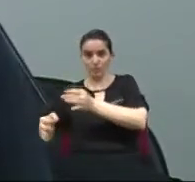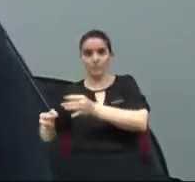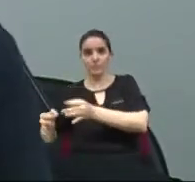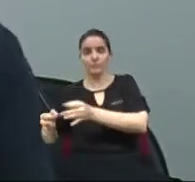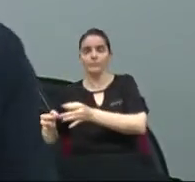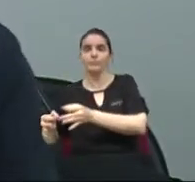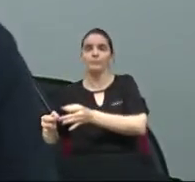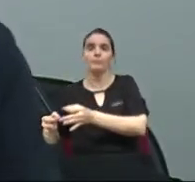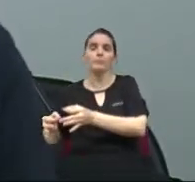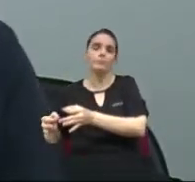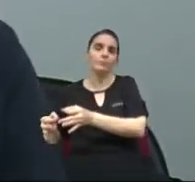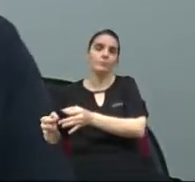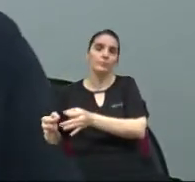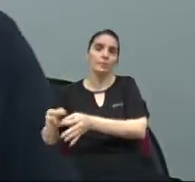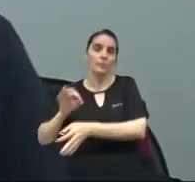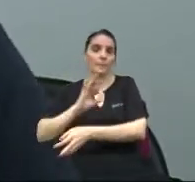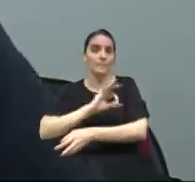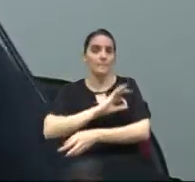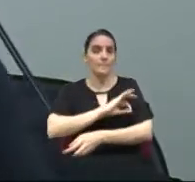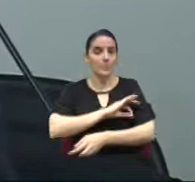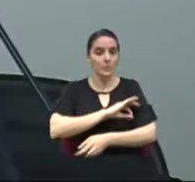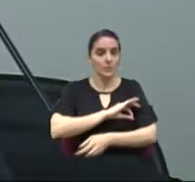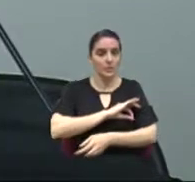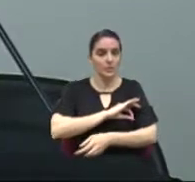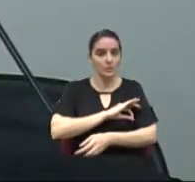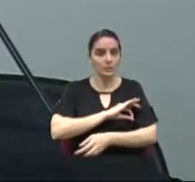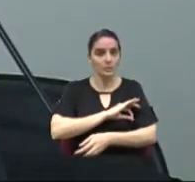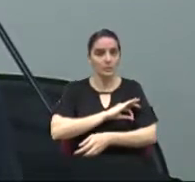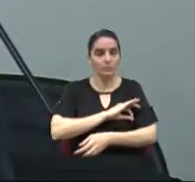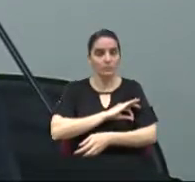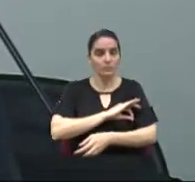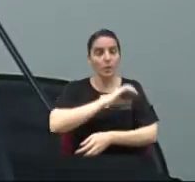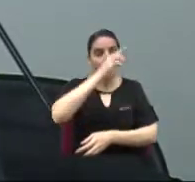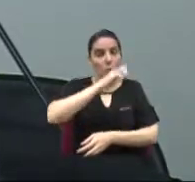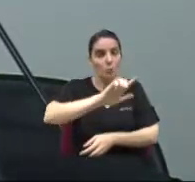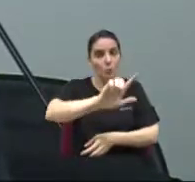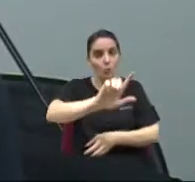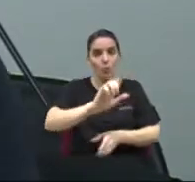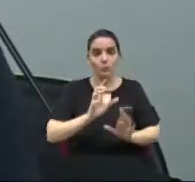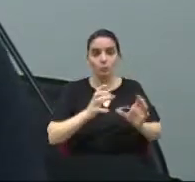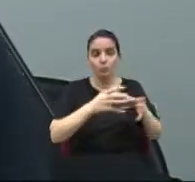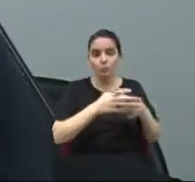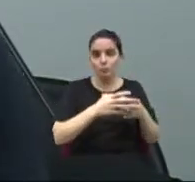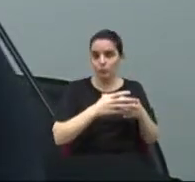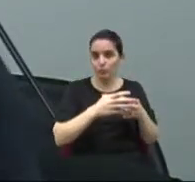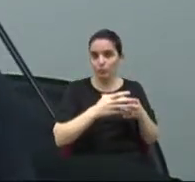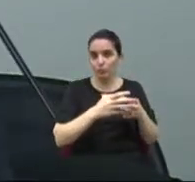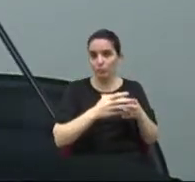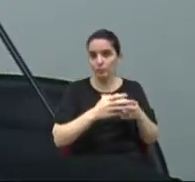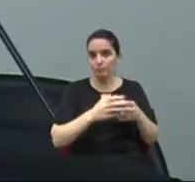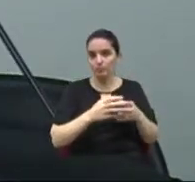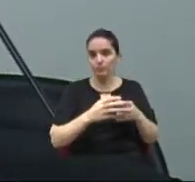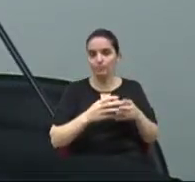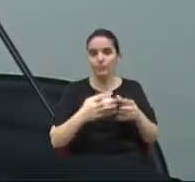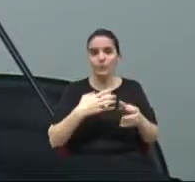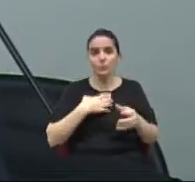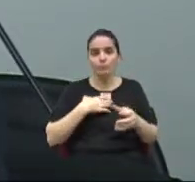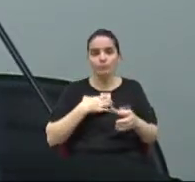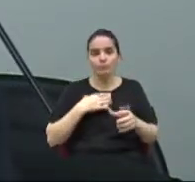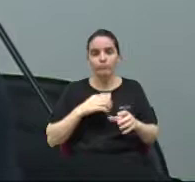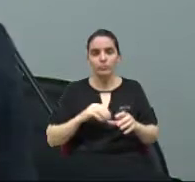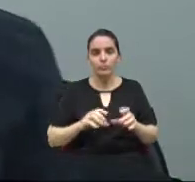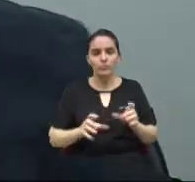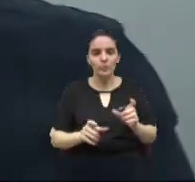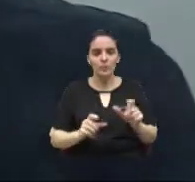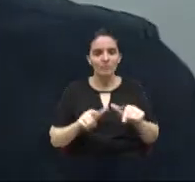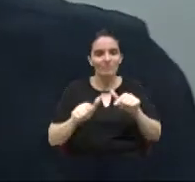a polícia e outros entes possam se remodelar para que tenha um serviço de apreensão